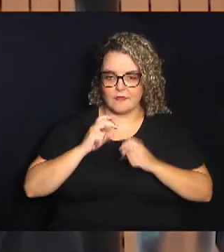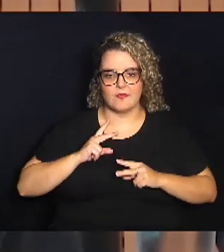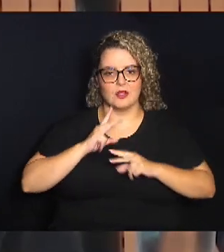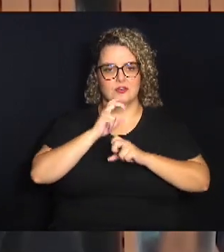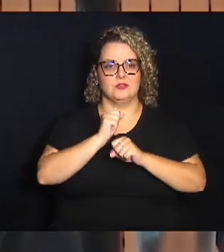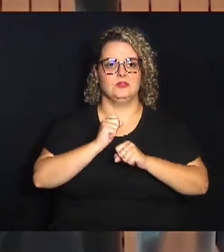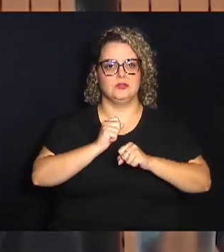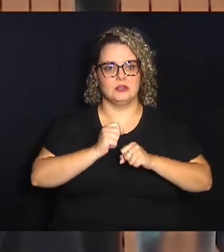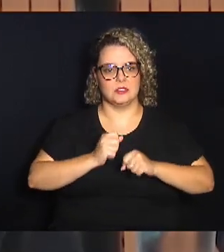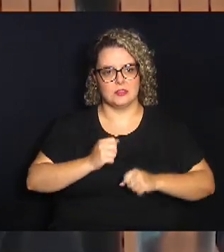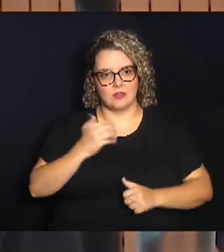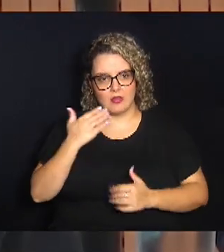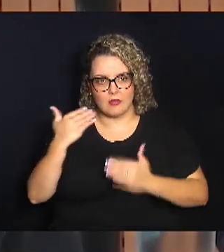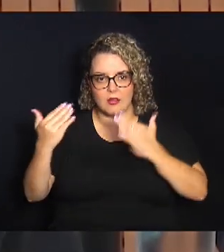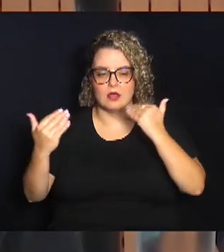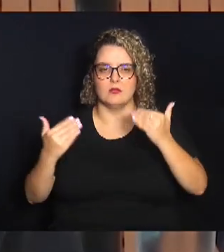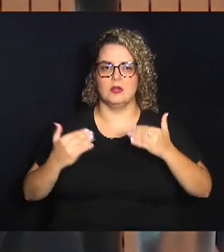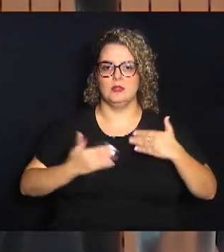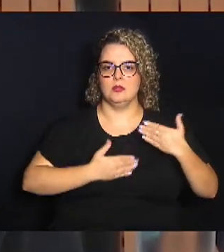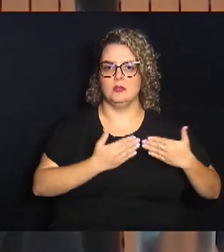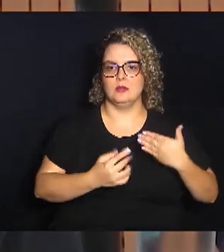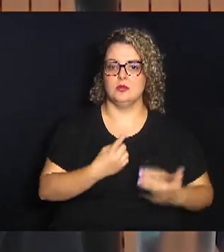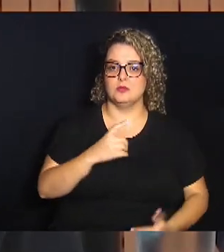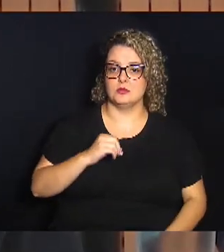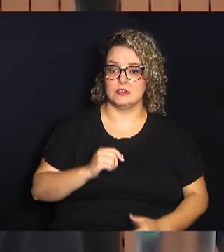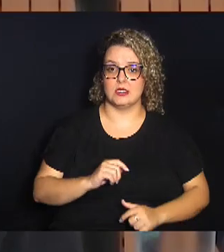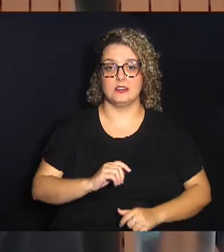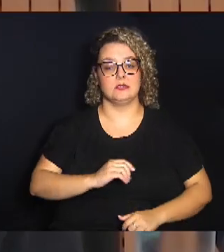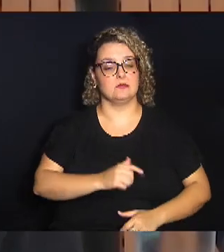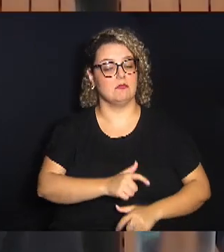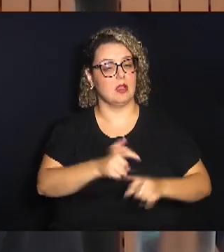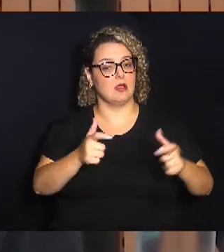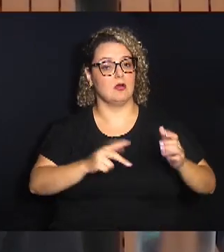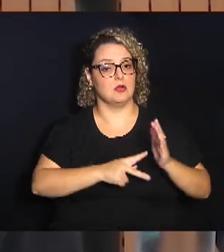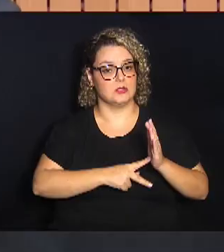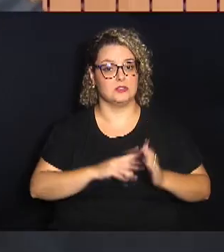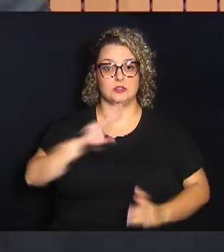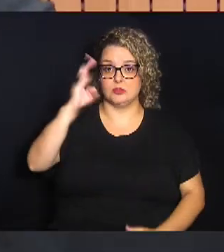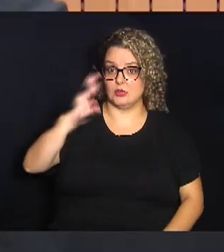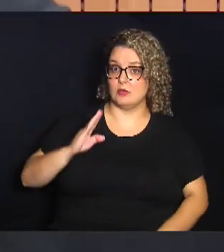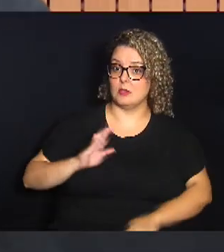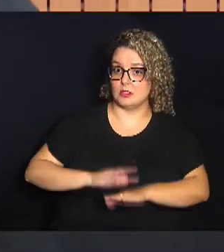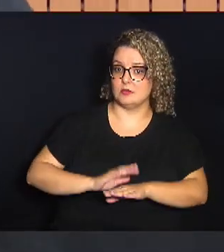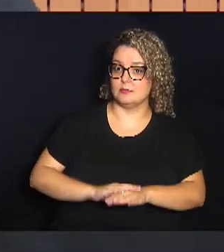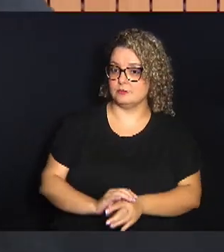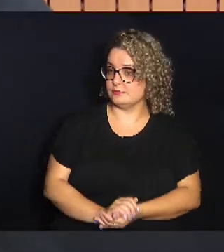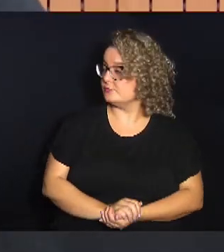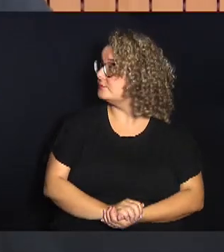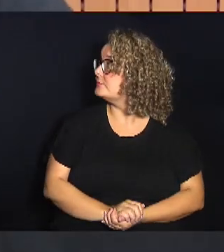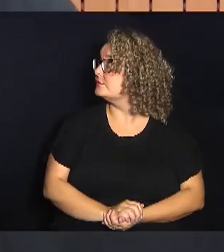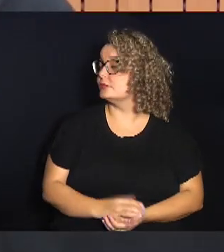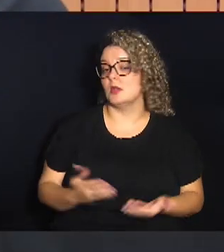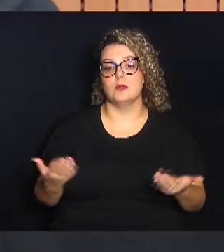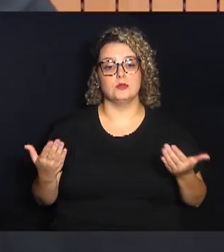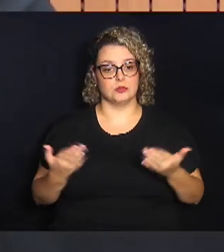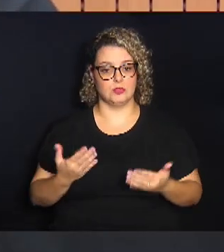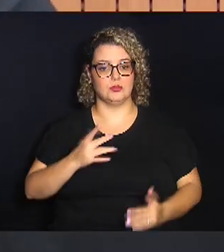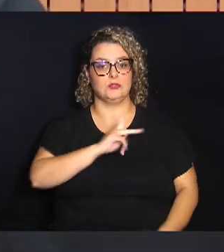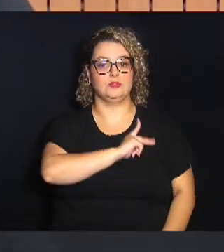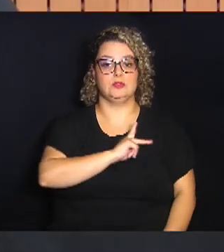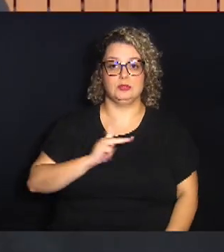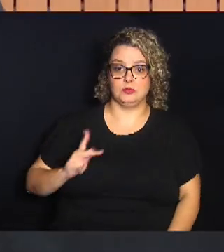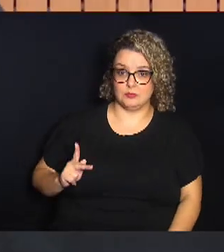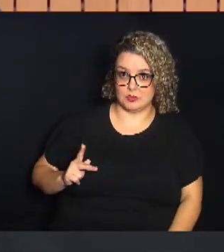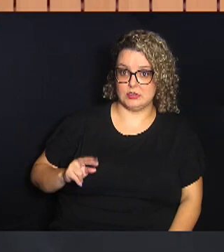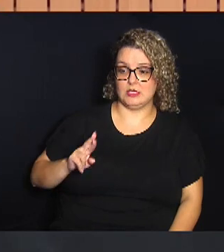período como um dos dez maiores sindicatos do Brasil, pela sua atuação. De hoje, como presidente da região